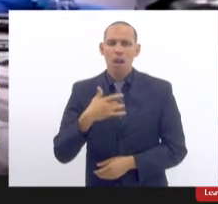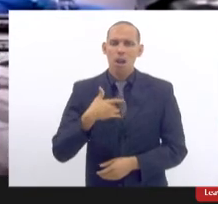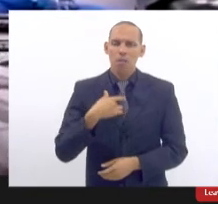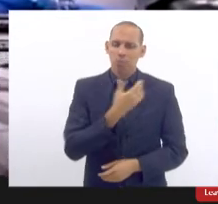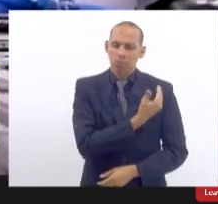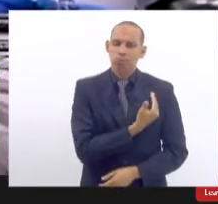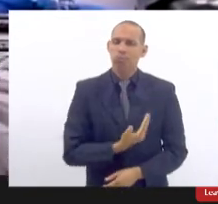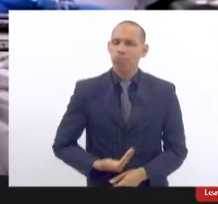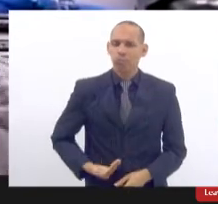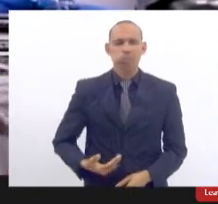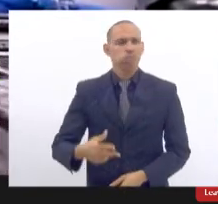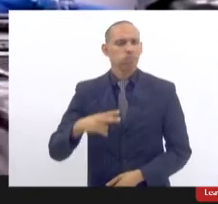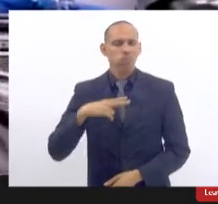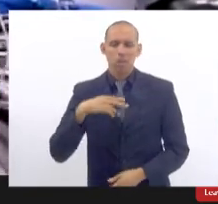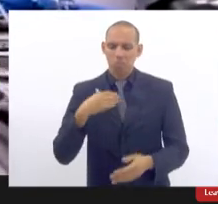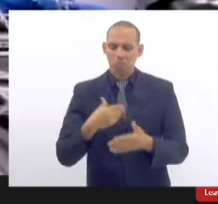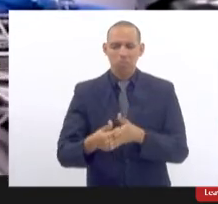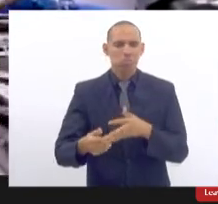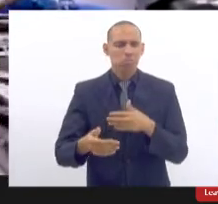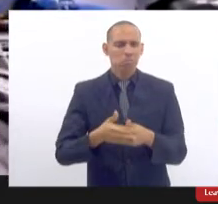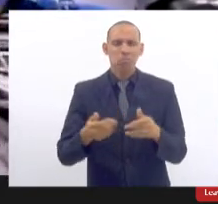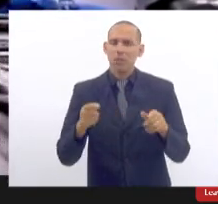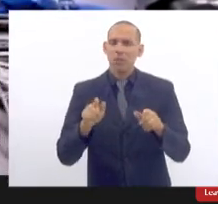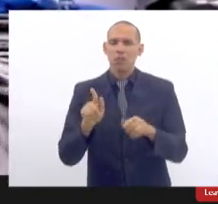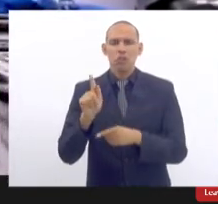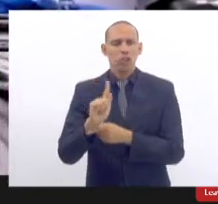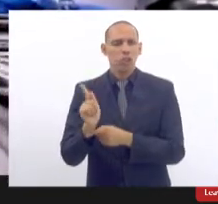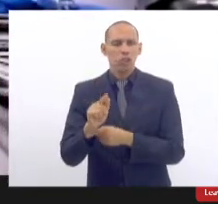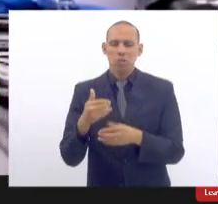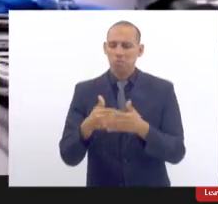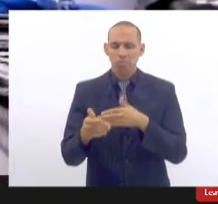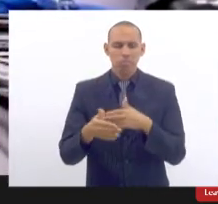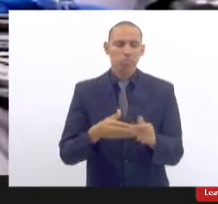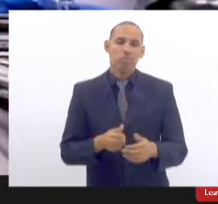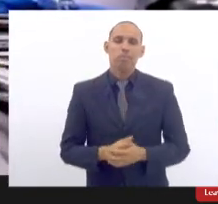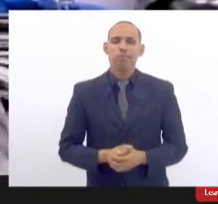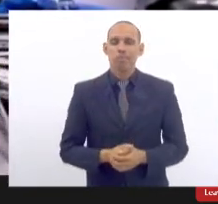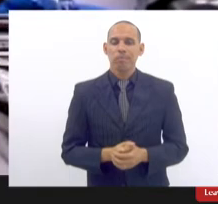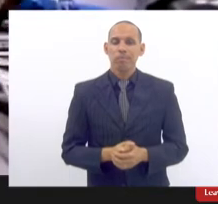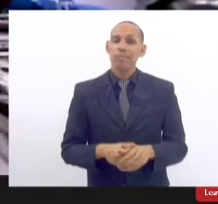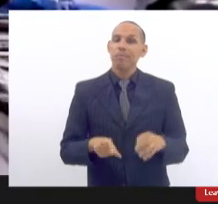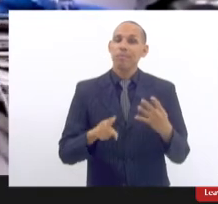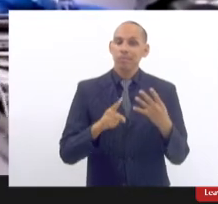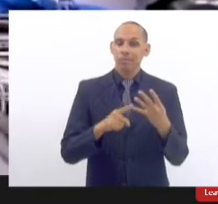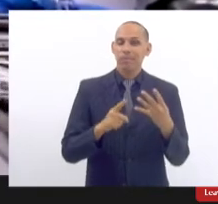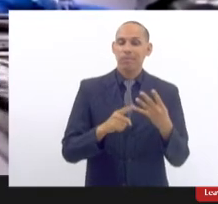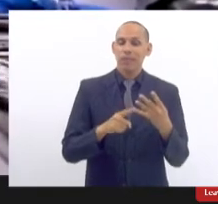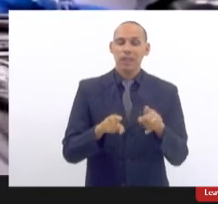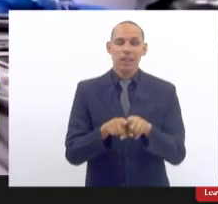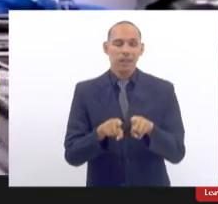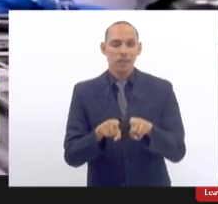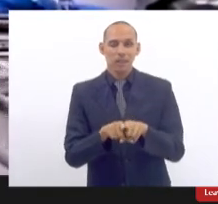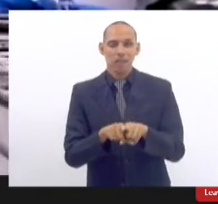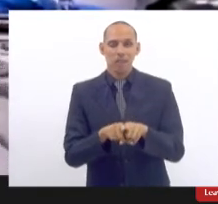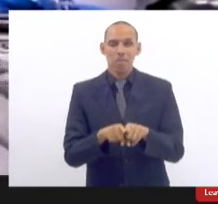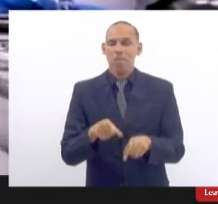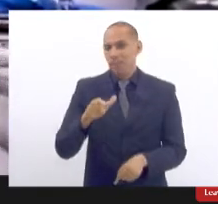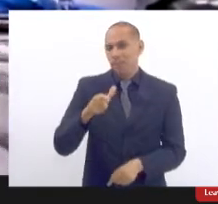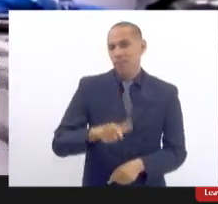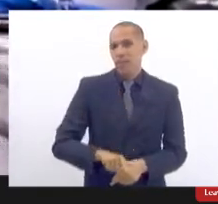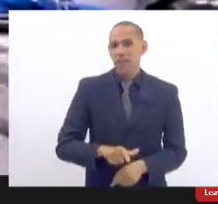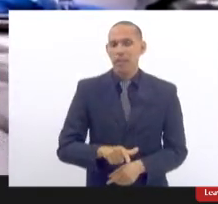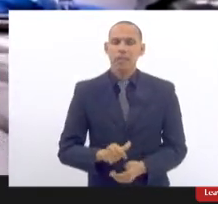do seu ente gestor e acho que ainda caberia mais uma